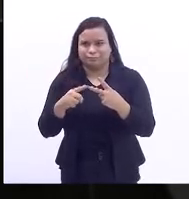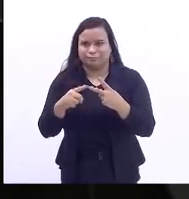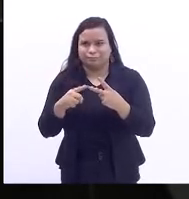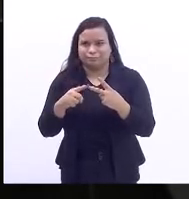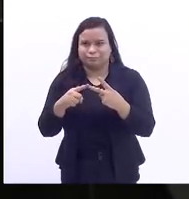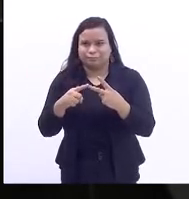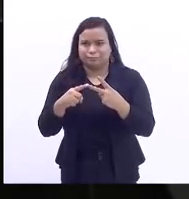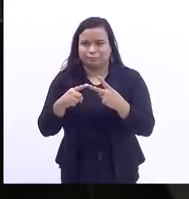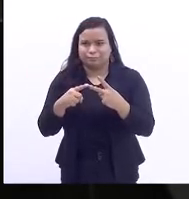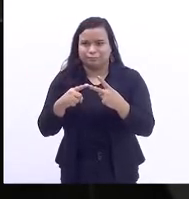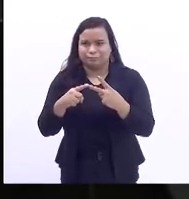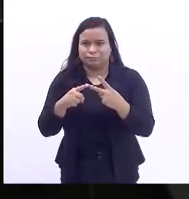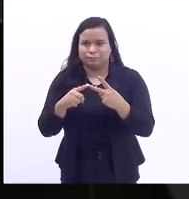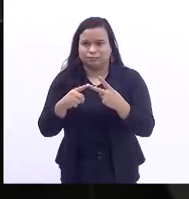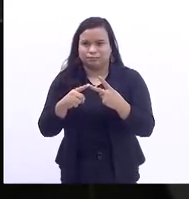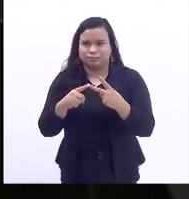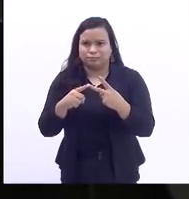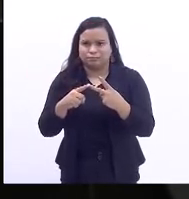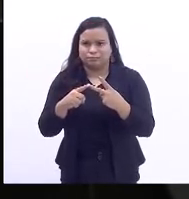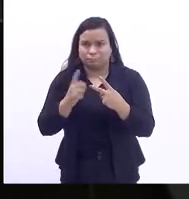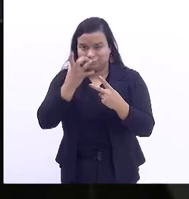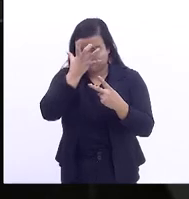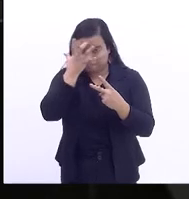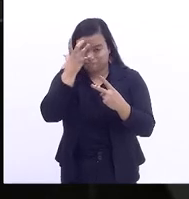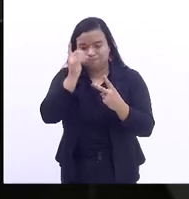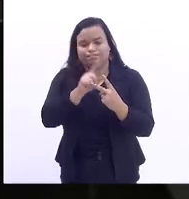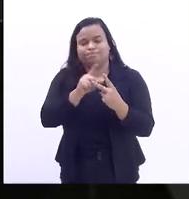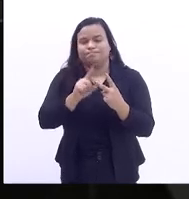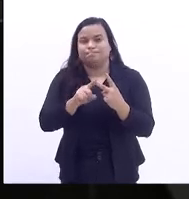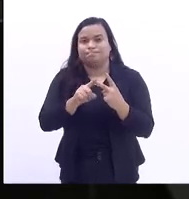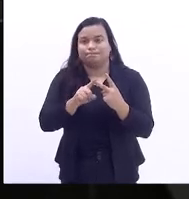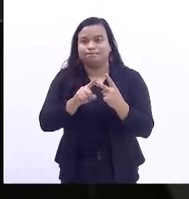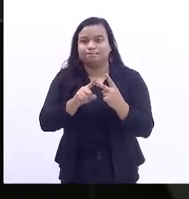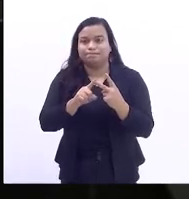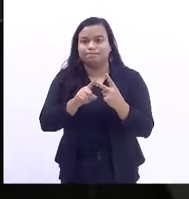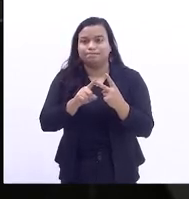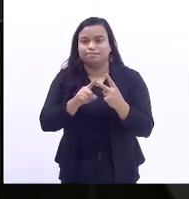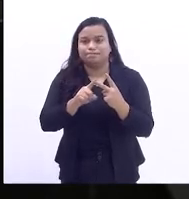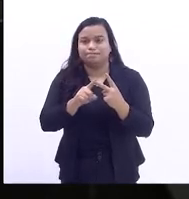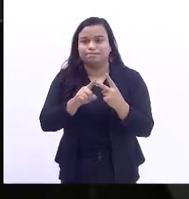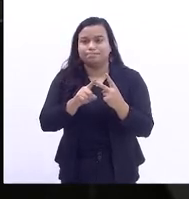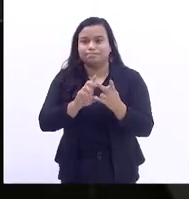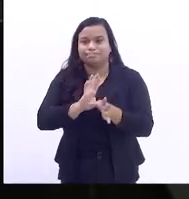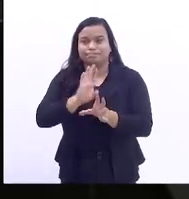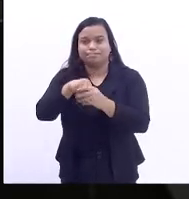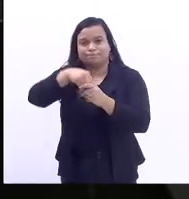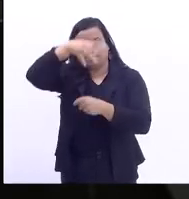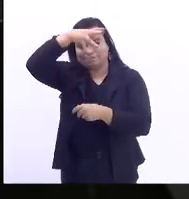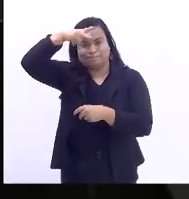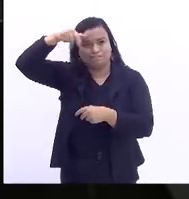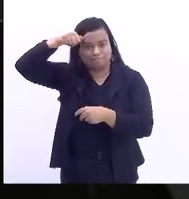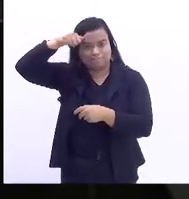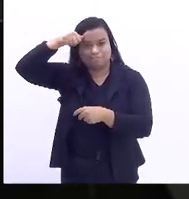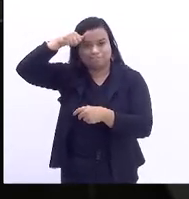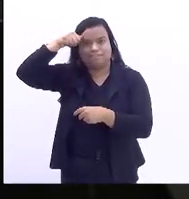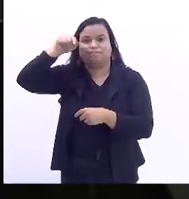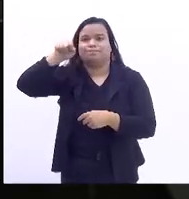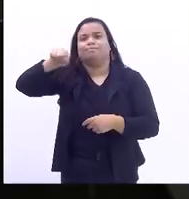de duas pessoas no interior do Amazonas,